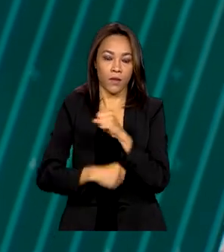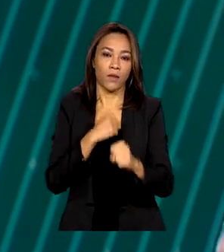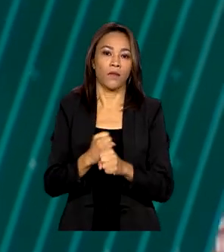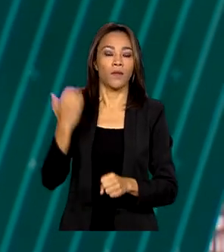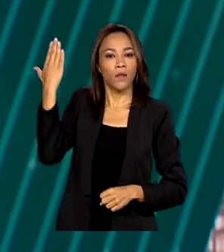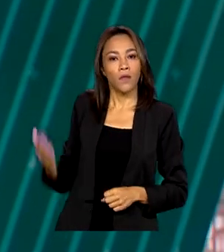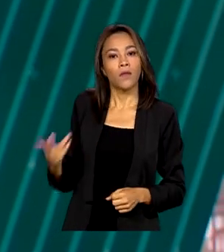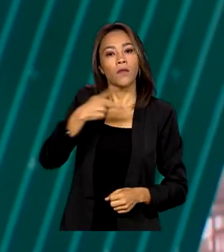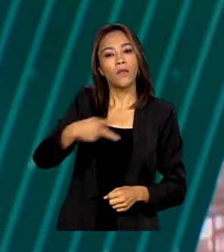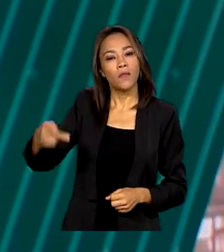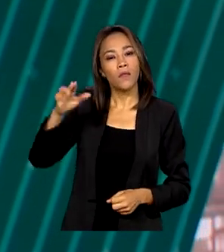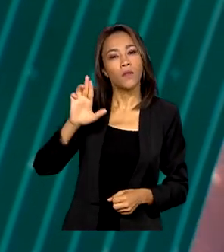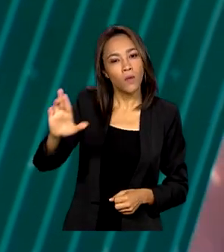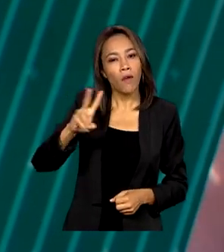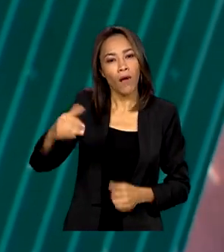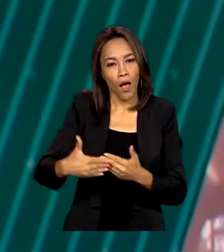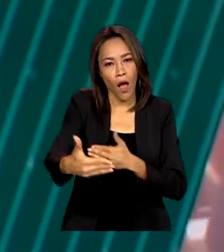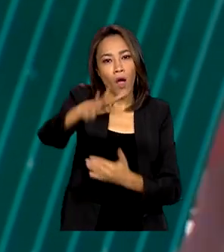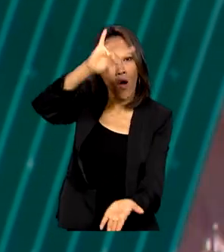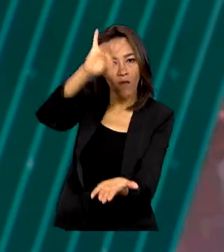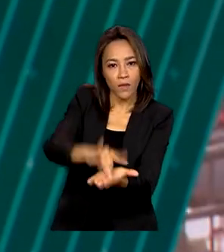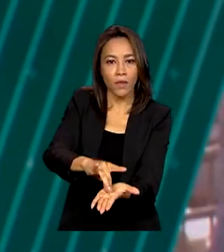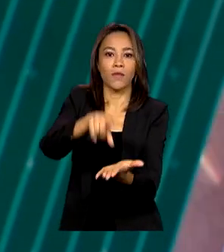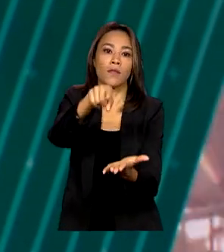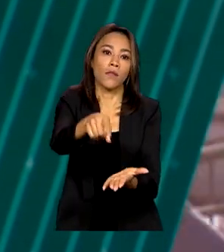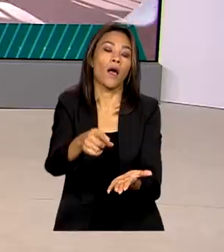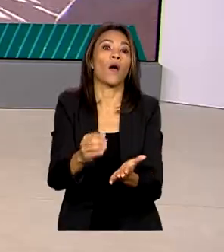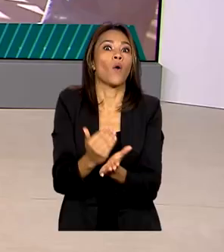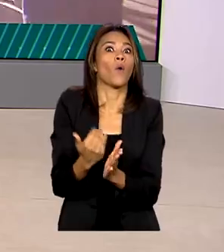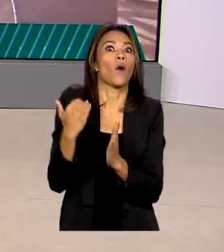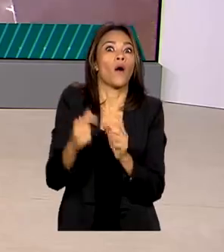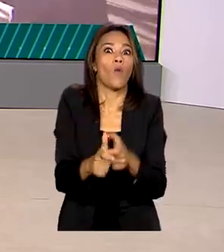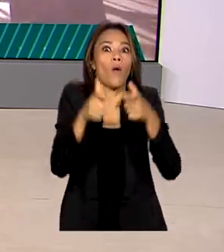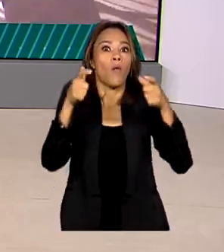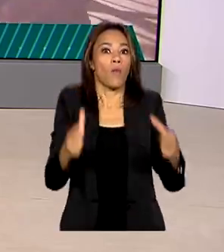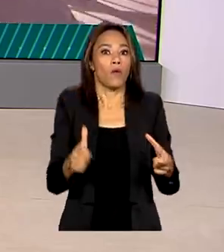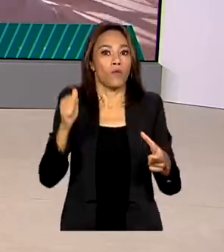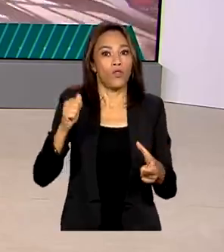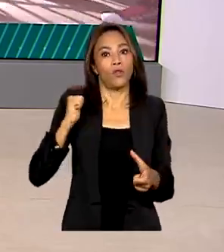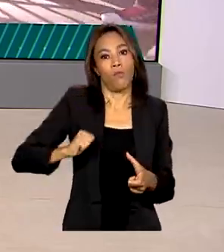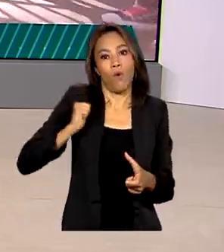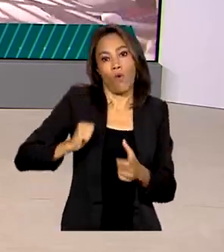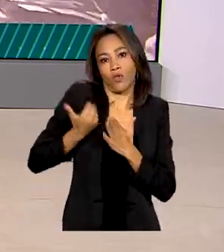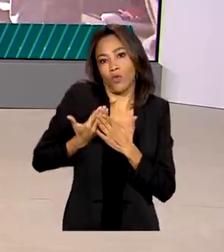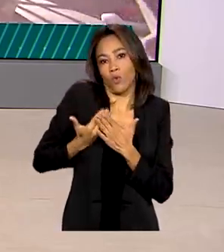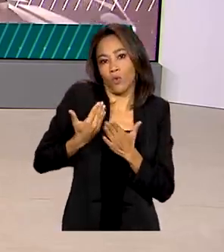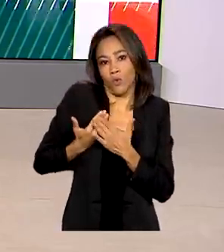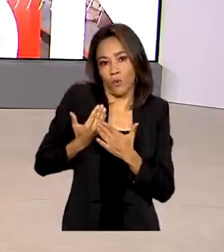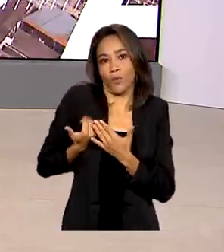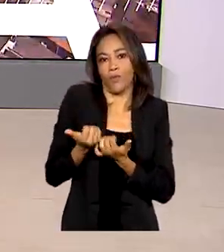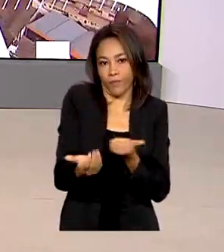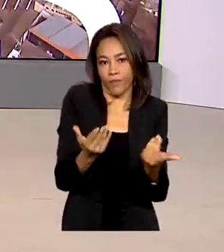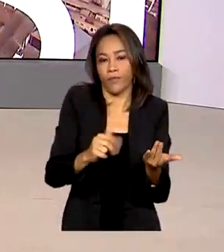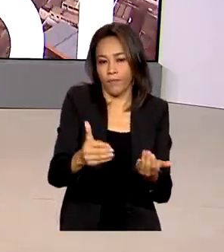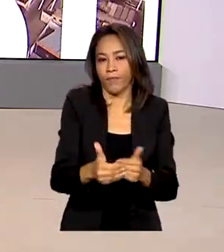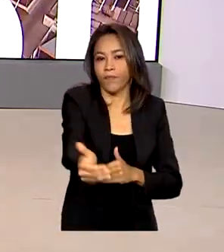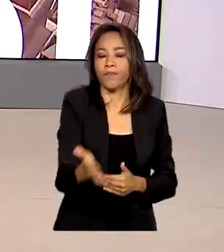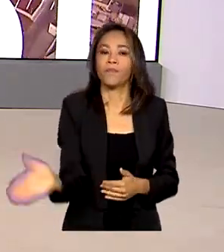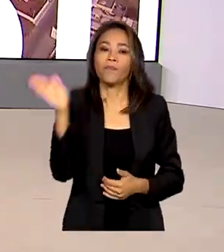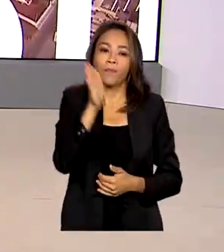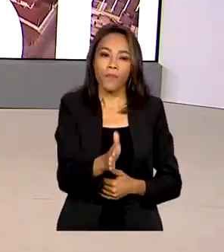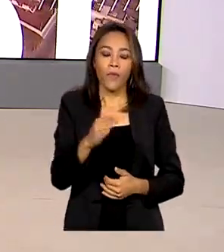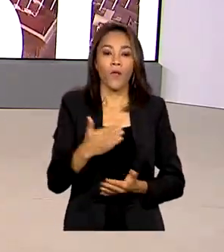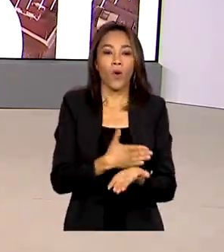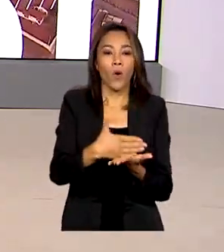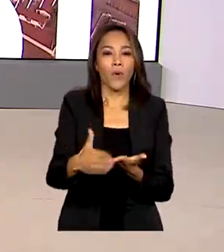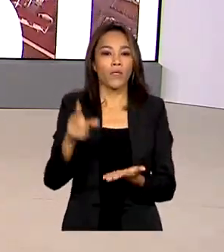oficializar o aumento no número de Bolsas concedidas. E começa hoje, vai até o dia 24, o prazo